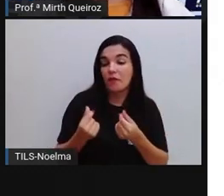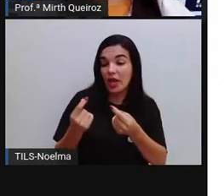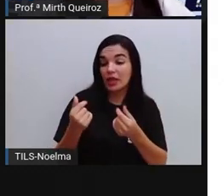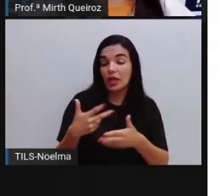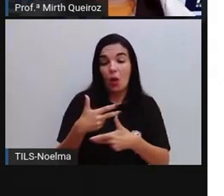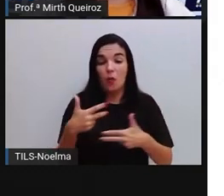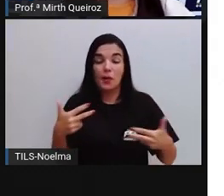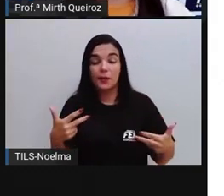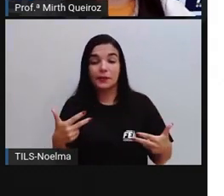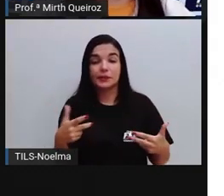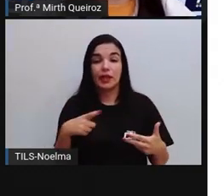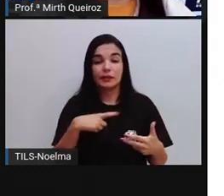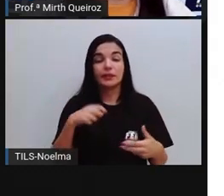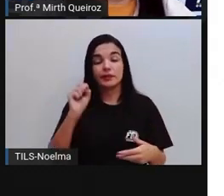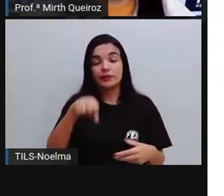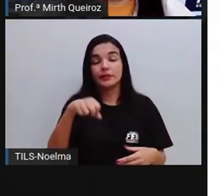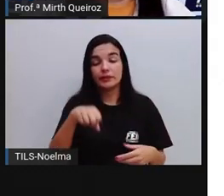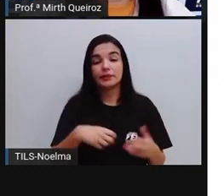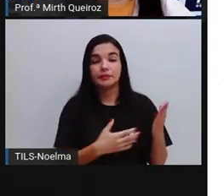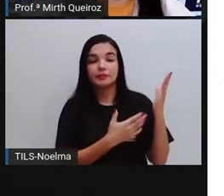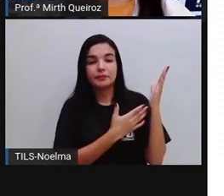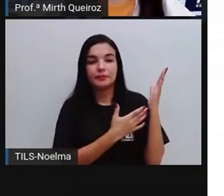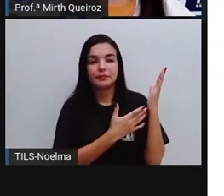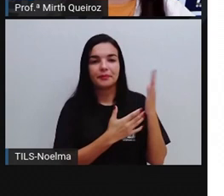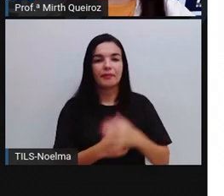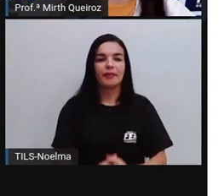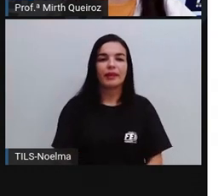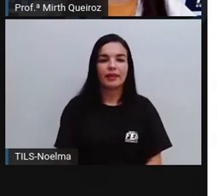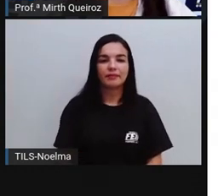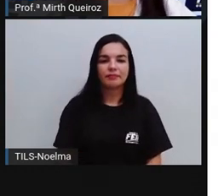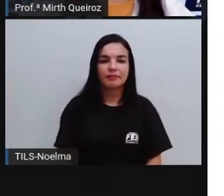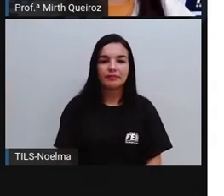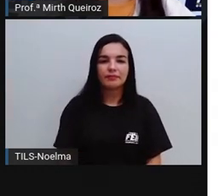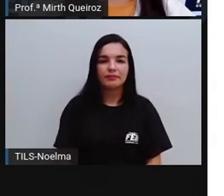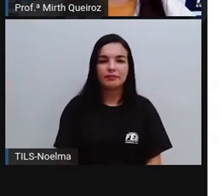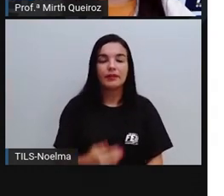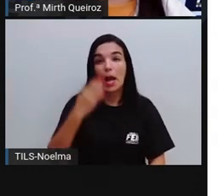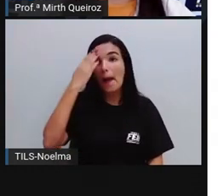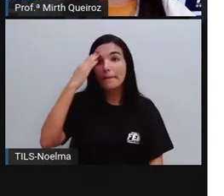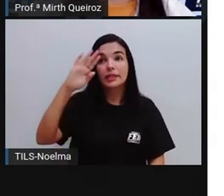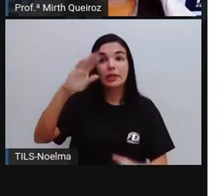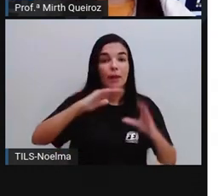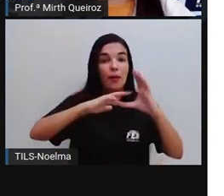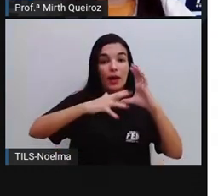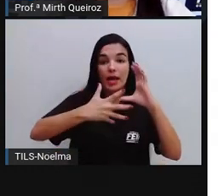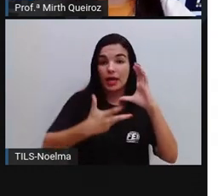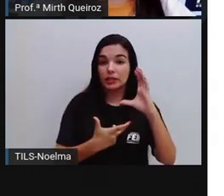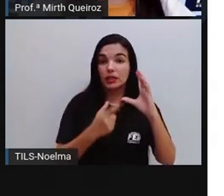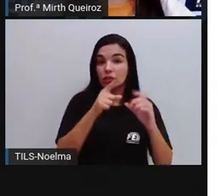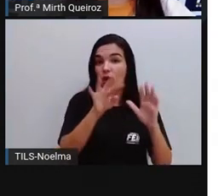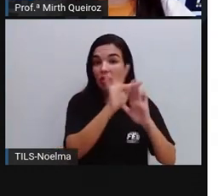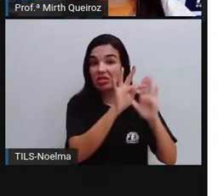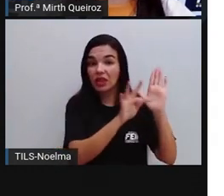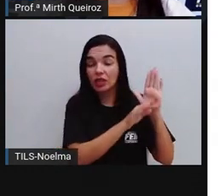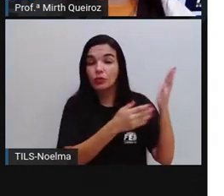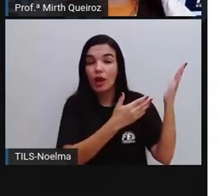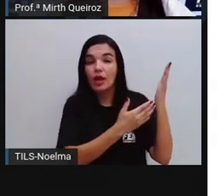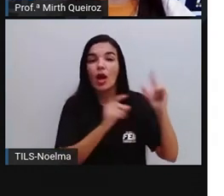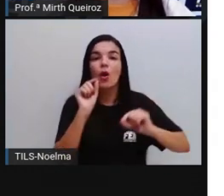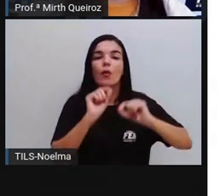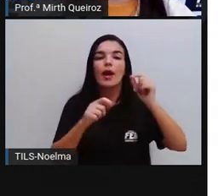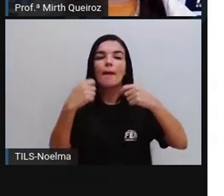é considerado um anúncio publicitário, certo? A principal característica desse tipo de texto são